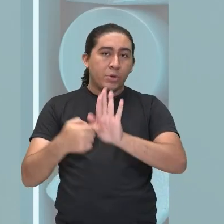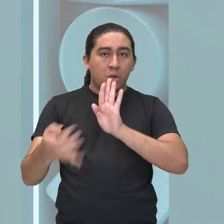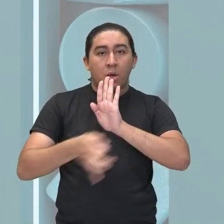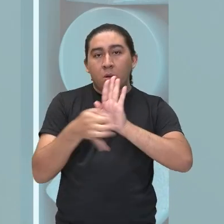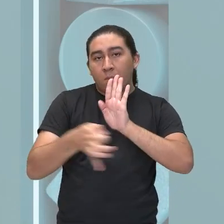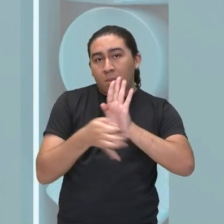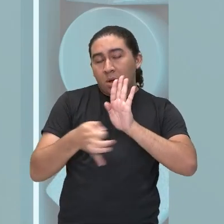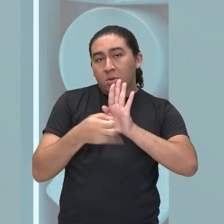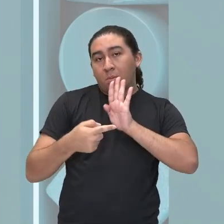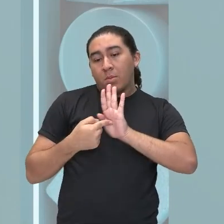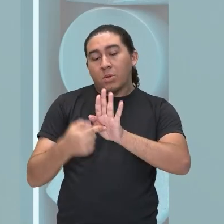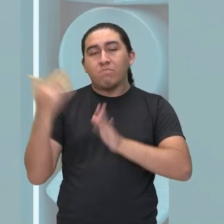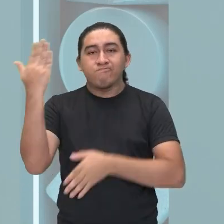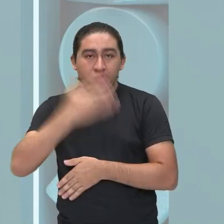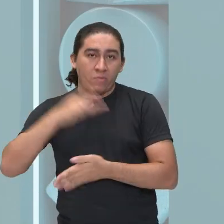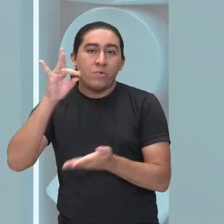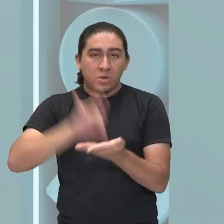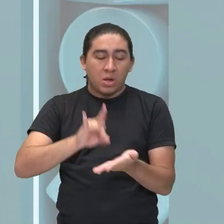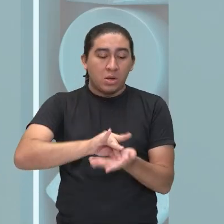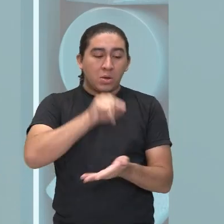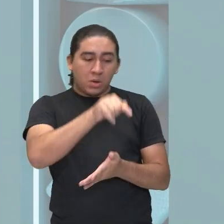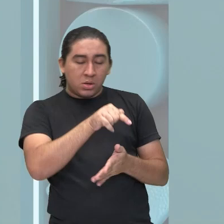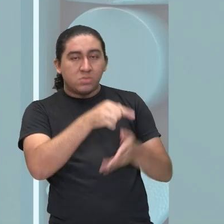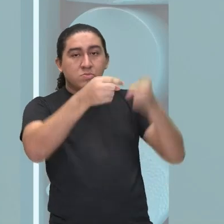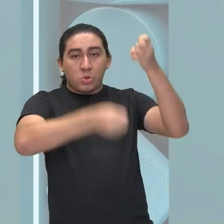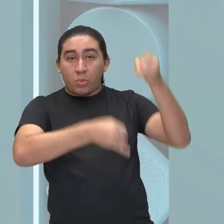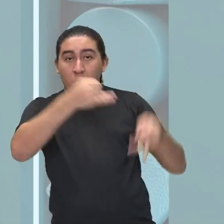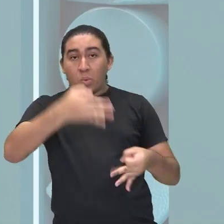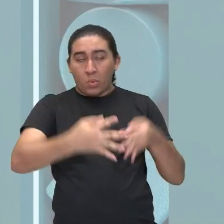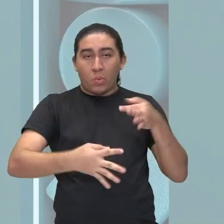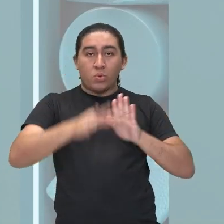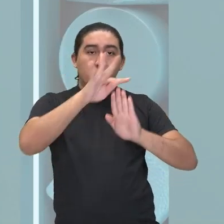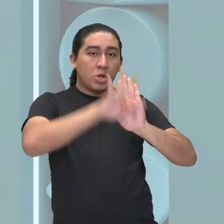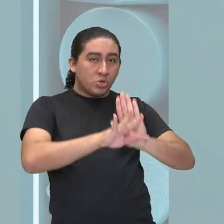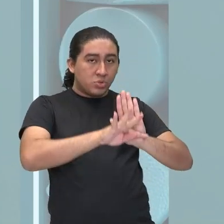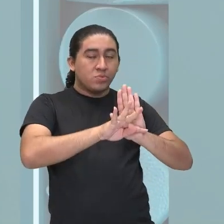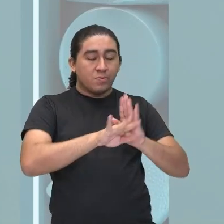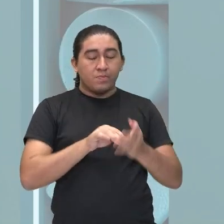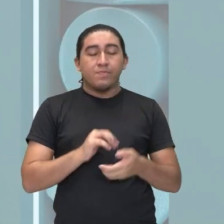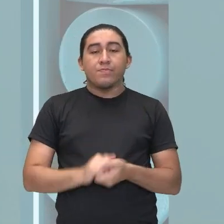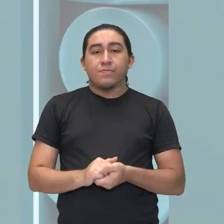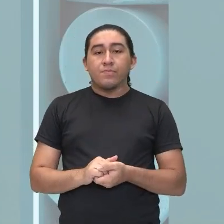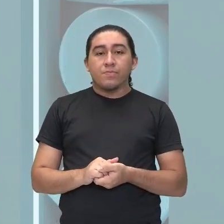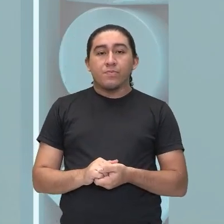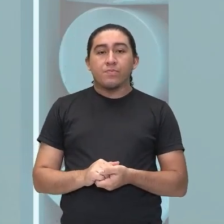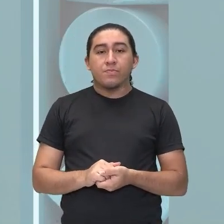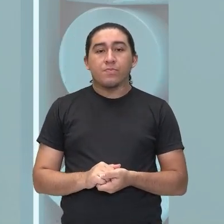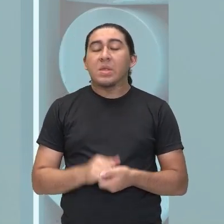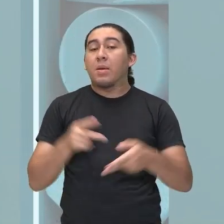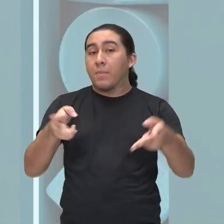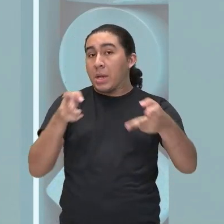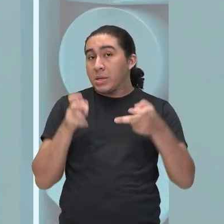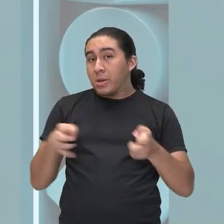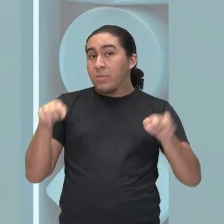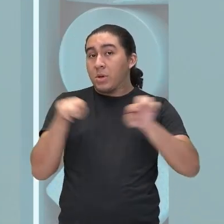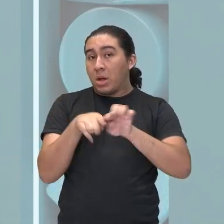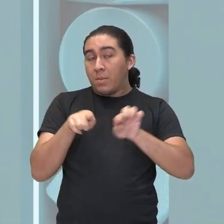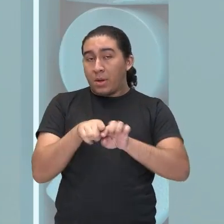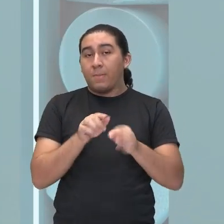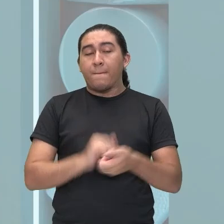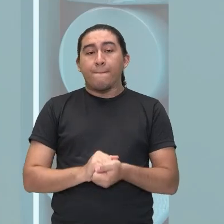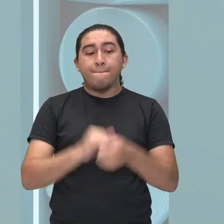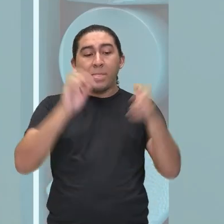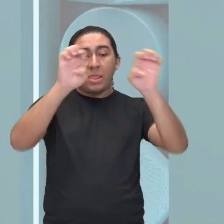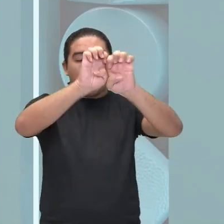defender o ponto de vista que foi evidenciado, que foi levantado a tese. Você percebe que a organização estrutural